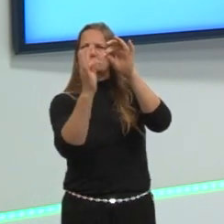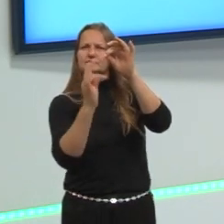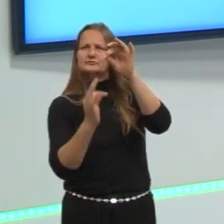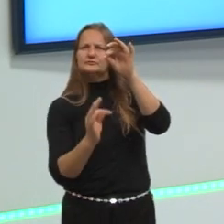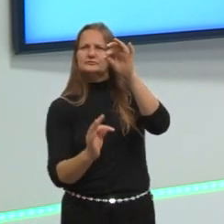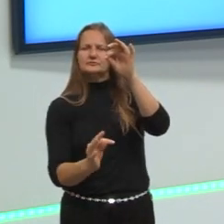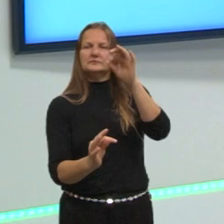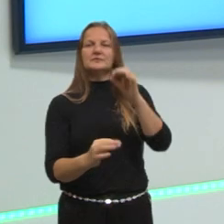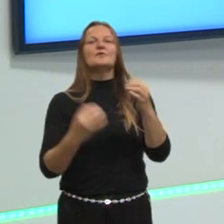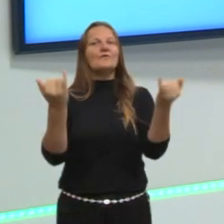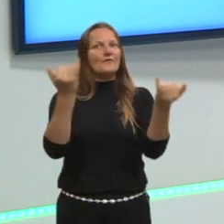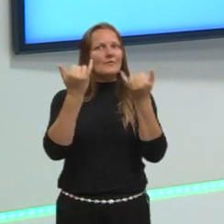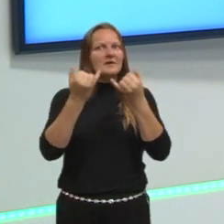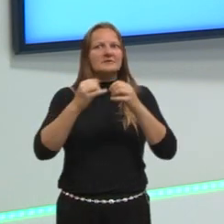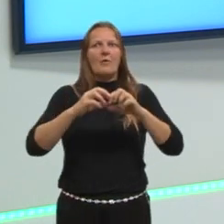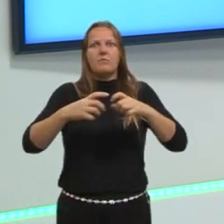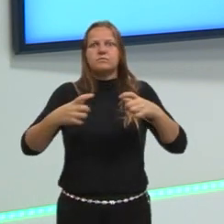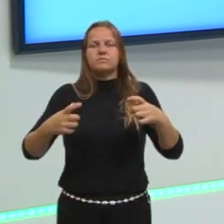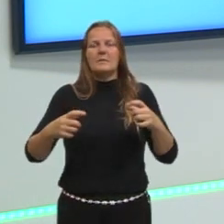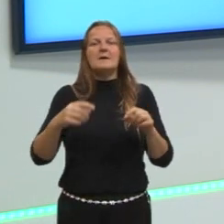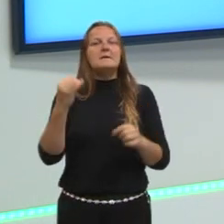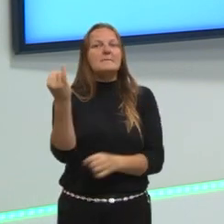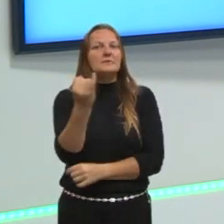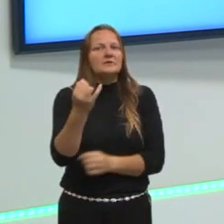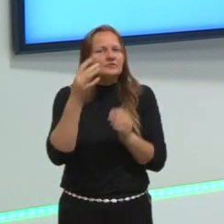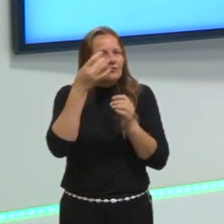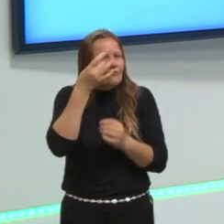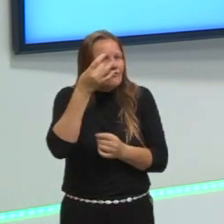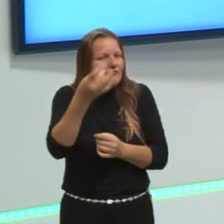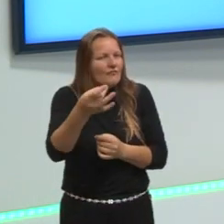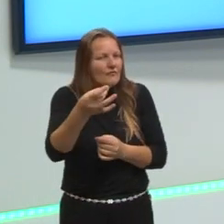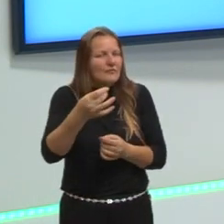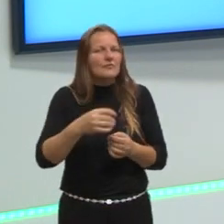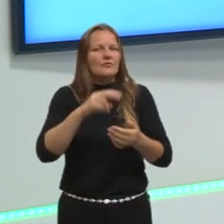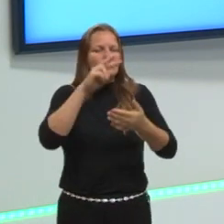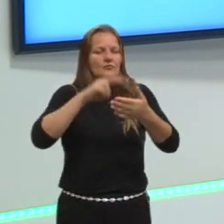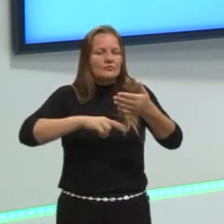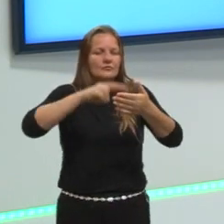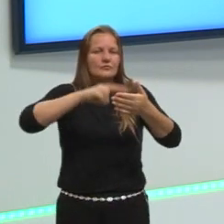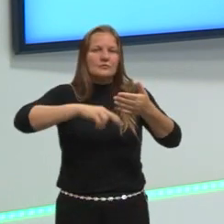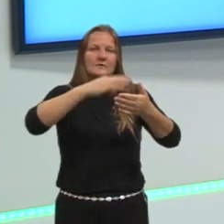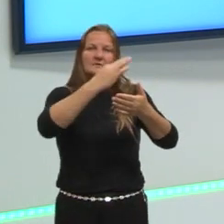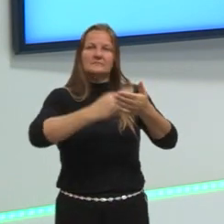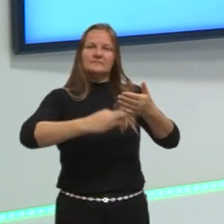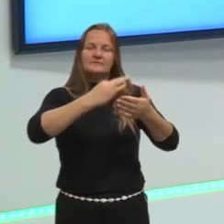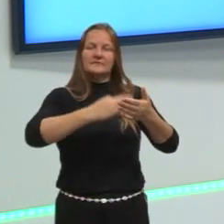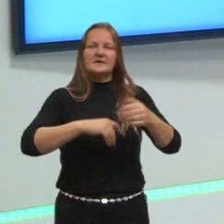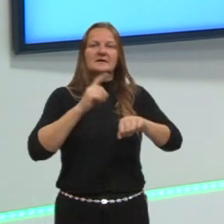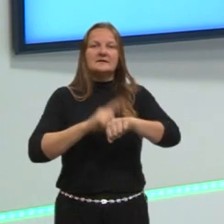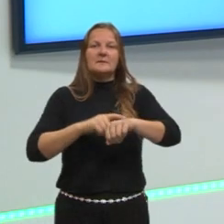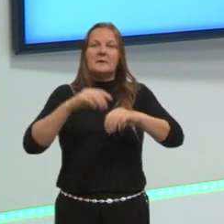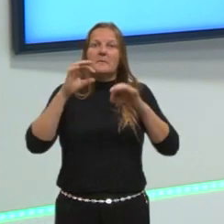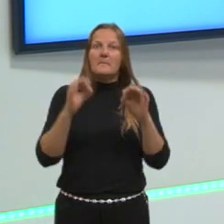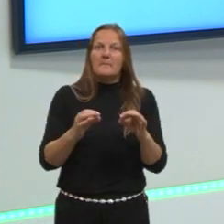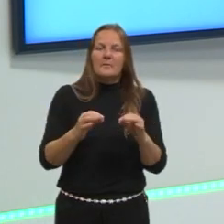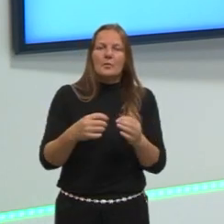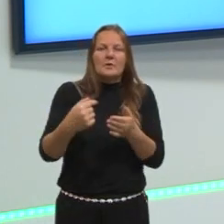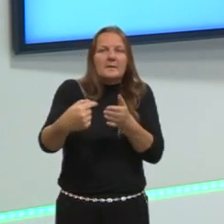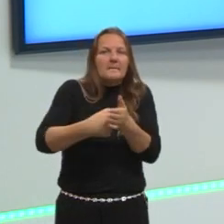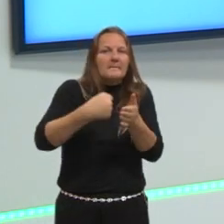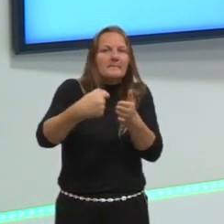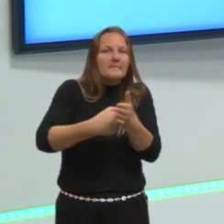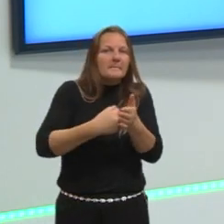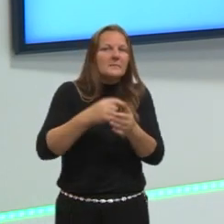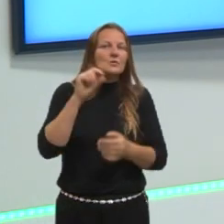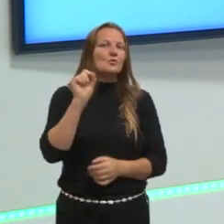informações. Então, é bem importante você ter uma boa interpretação de texto para saber exatamente o que a questão está pedindo.